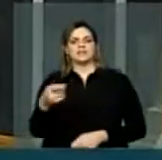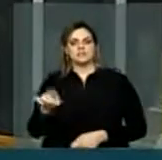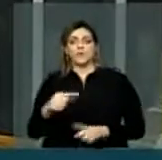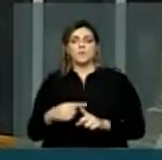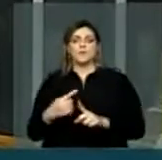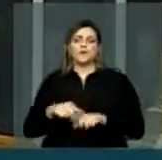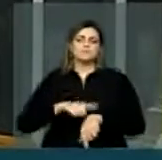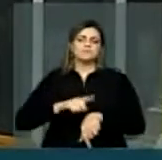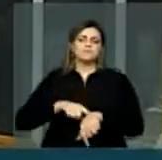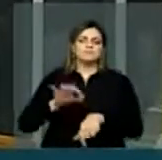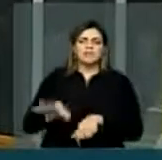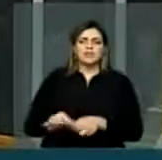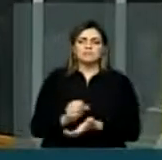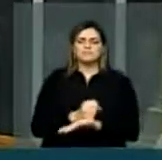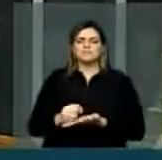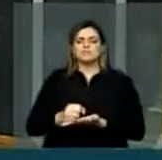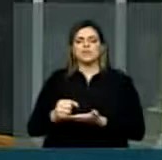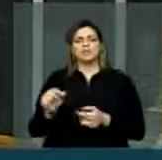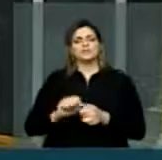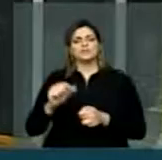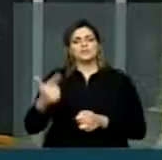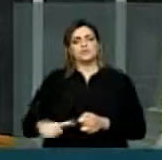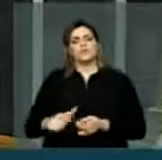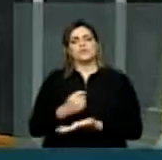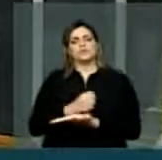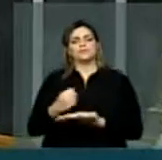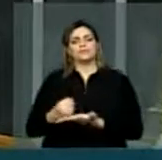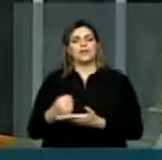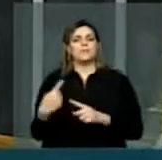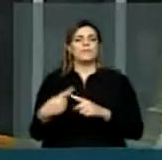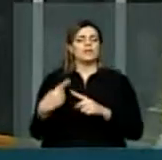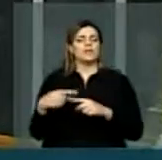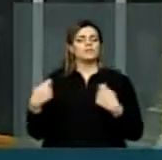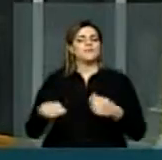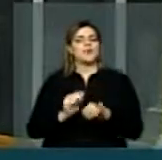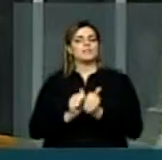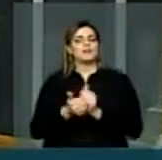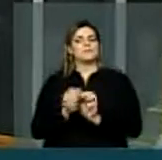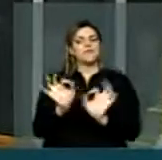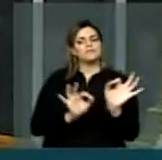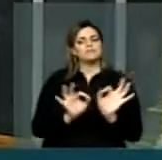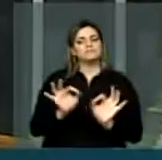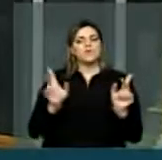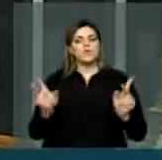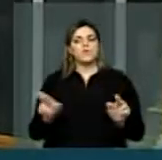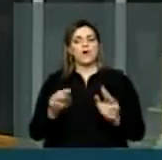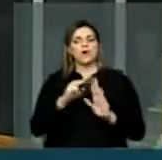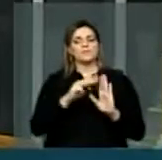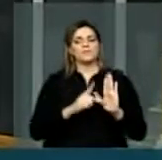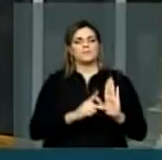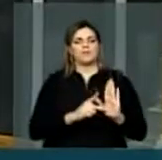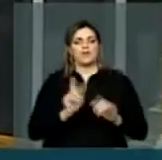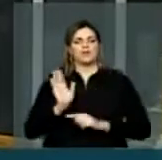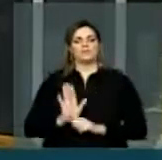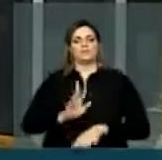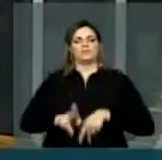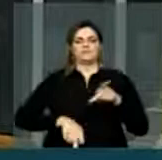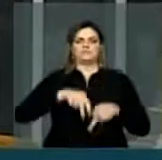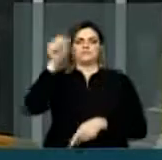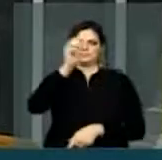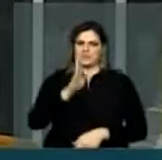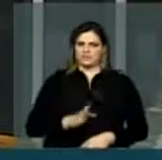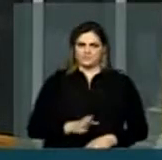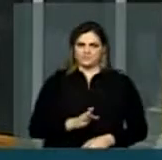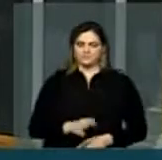como maneira de incentivar todas essas concessionárias a poder se enquadrar e levar esse benefício à população do nosso país. Então,